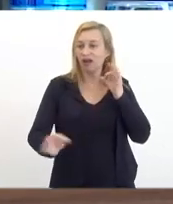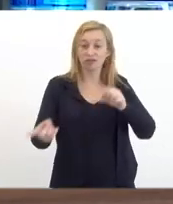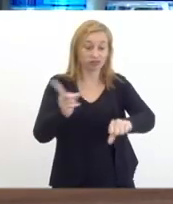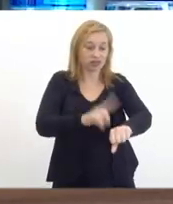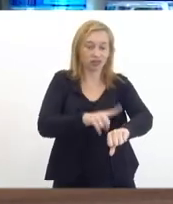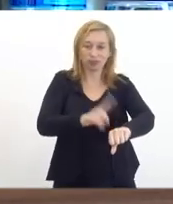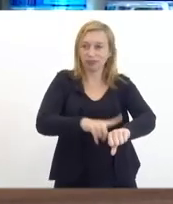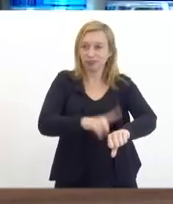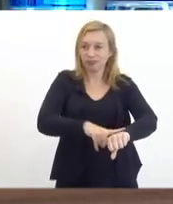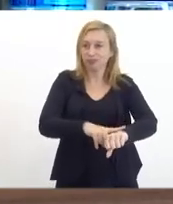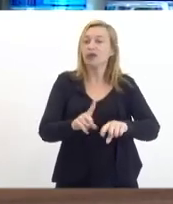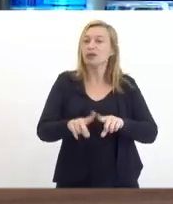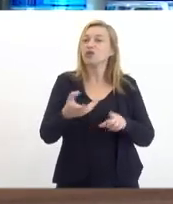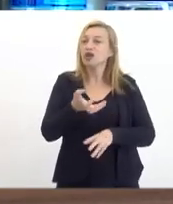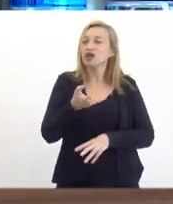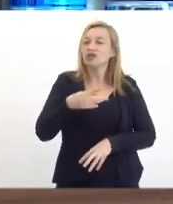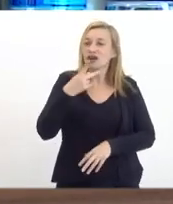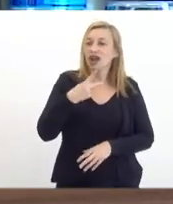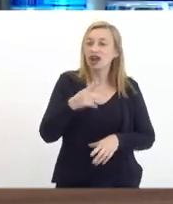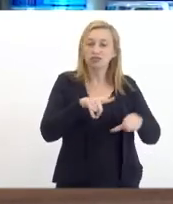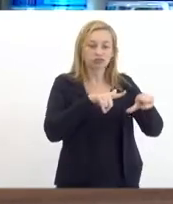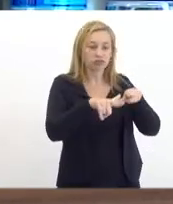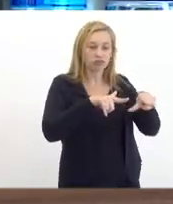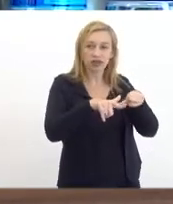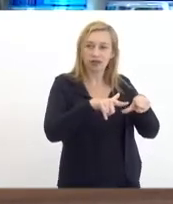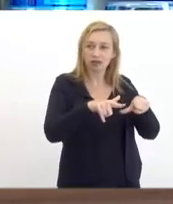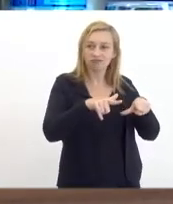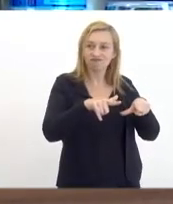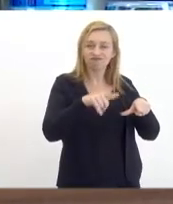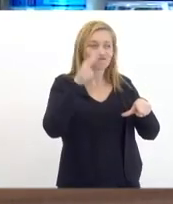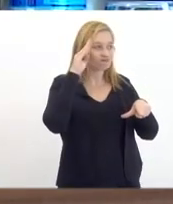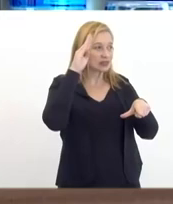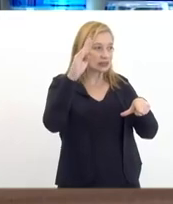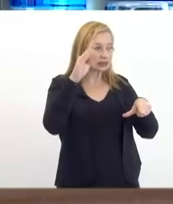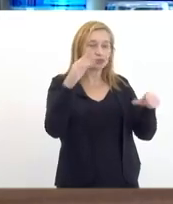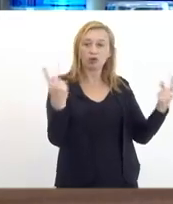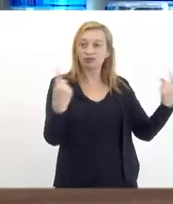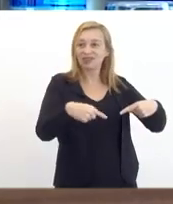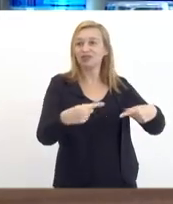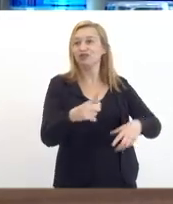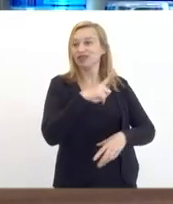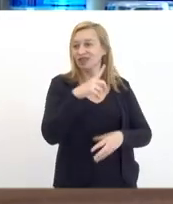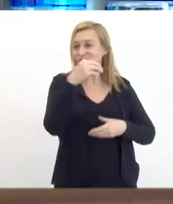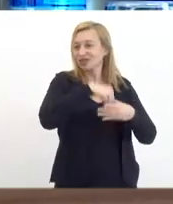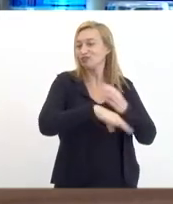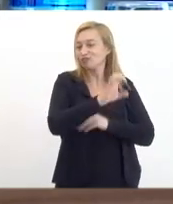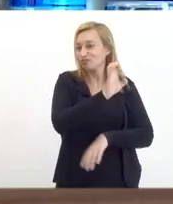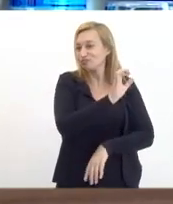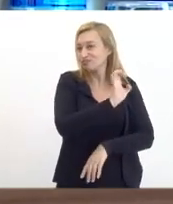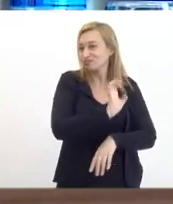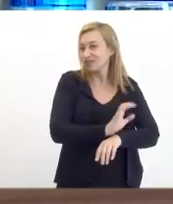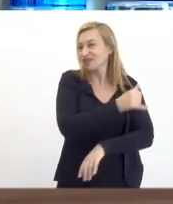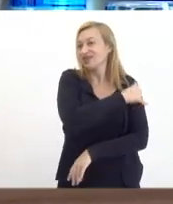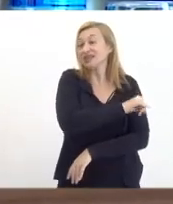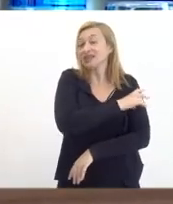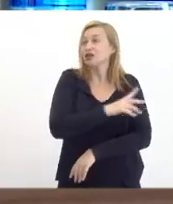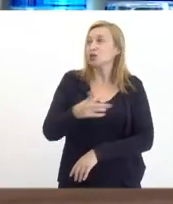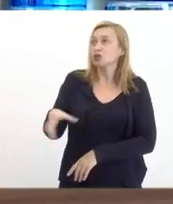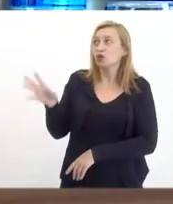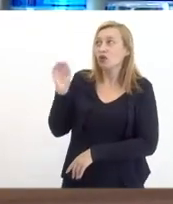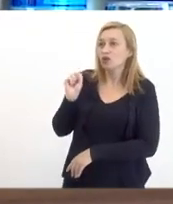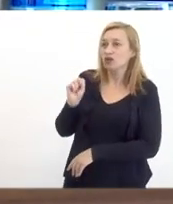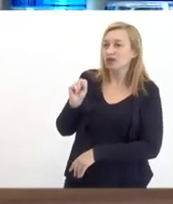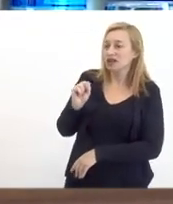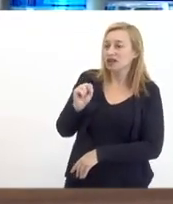urge mas eu quero falar sobre desemprego que um dos maiores desafios que nós temos hoje dentro do Rio de Janeiro e aí quando ouço falar